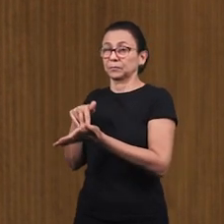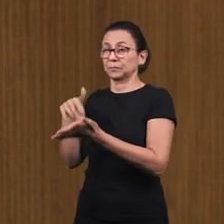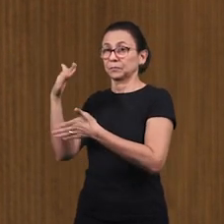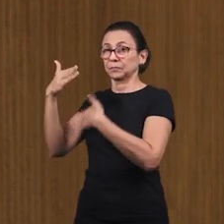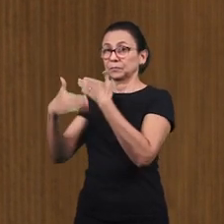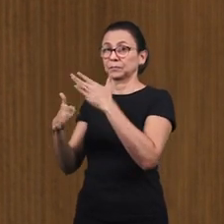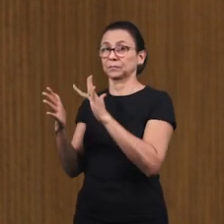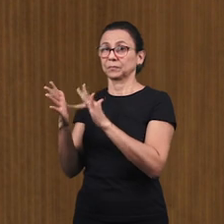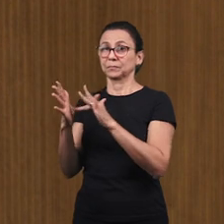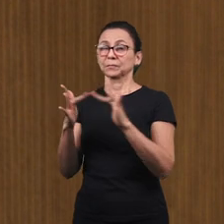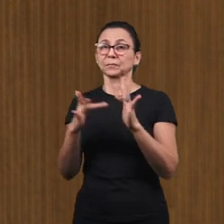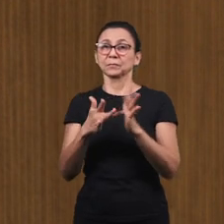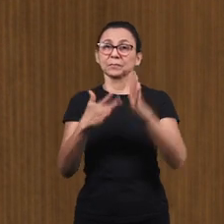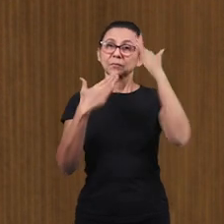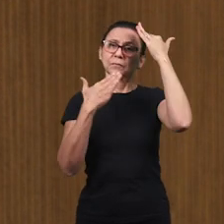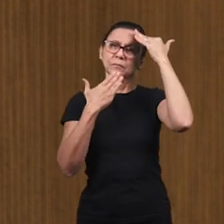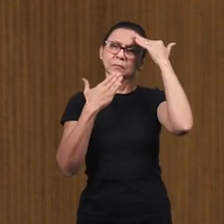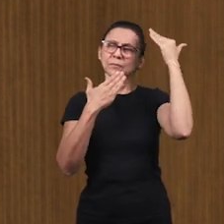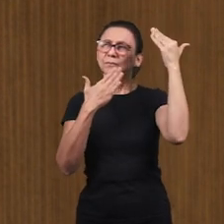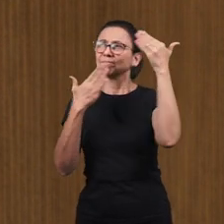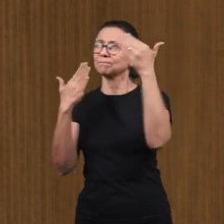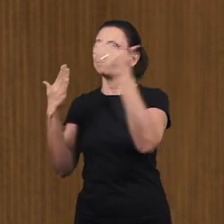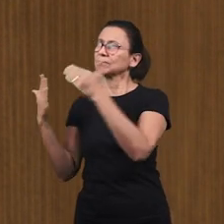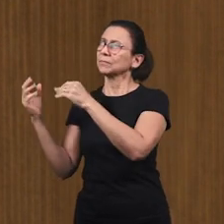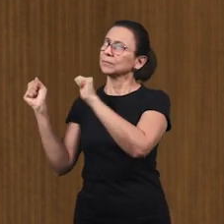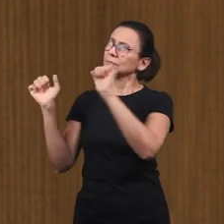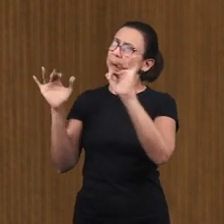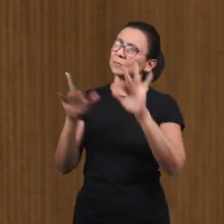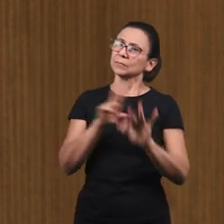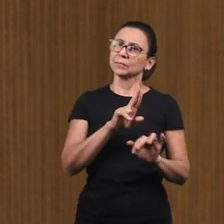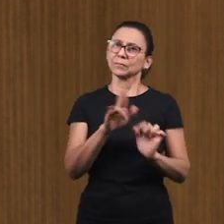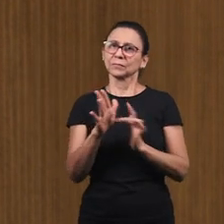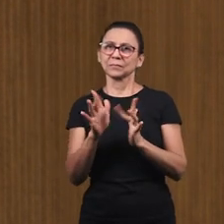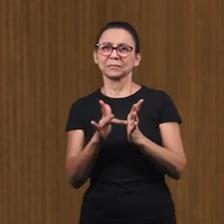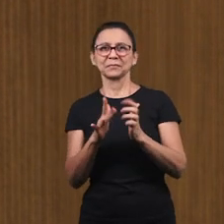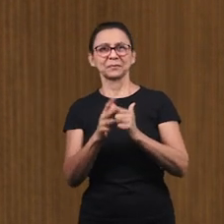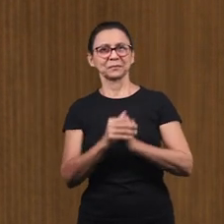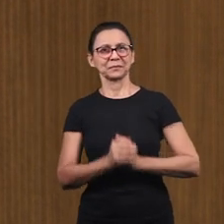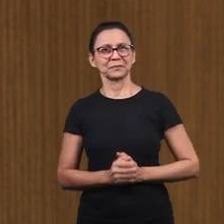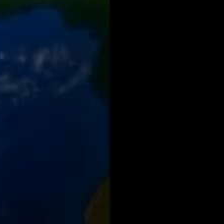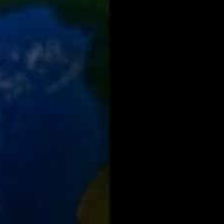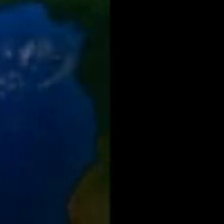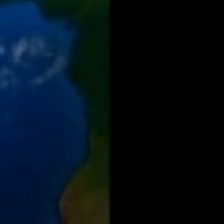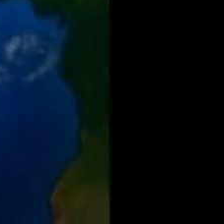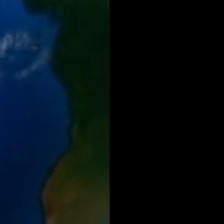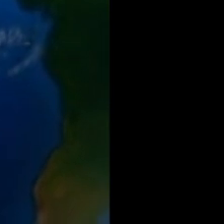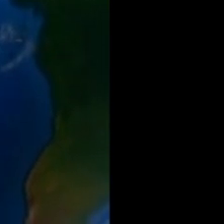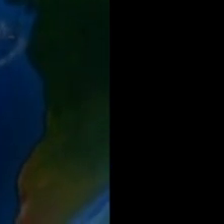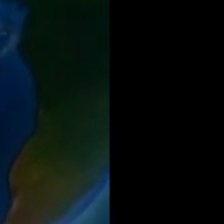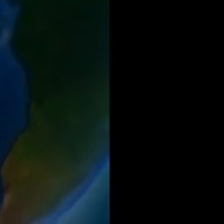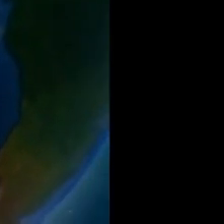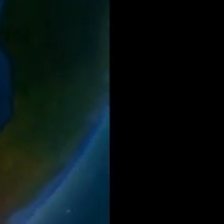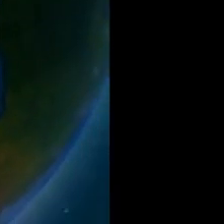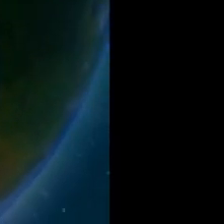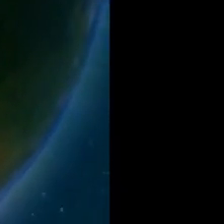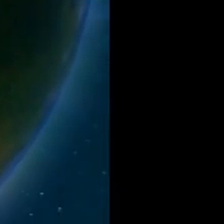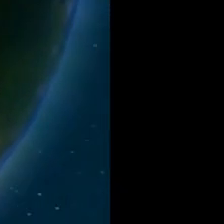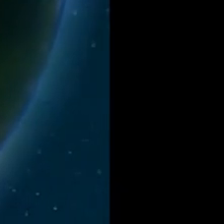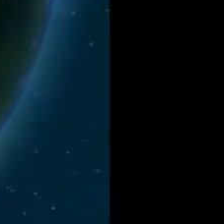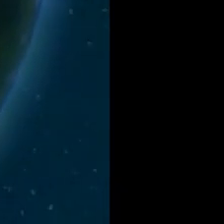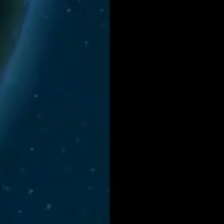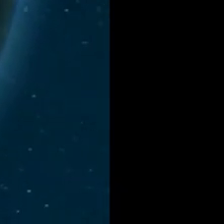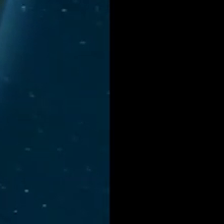Jesus Nós te glorificamos Senhor Por todas as tuas bênçãos Em nome de Jesus Amém Amém